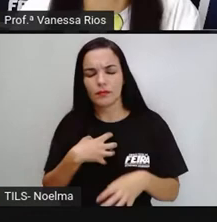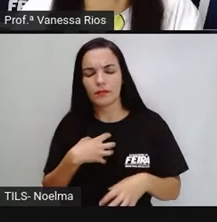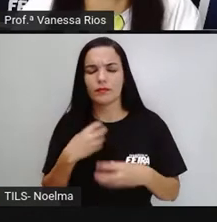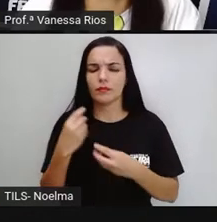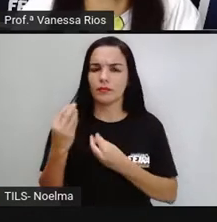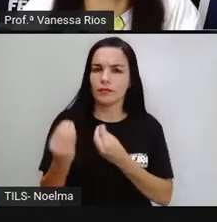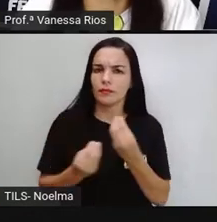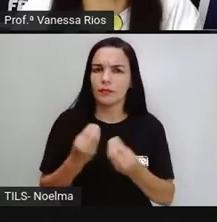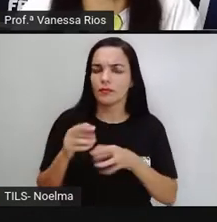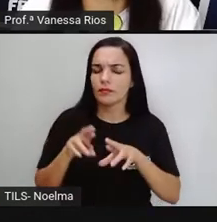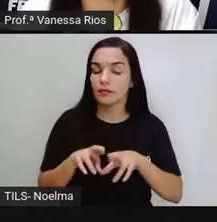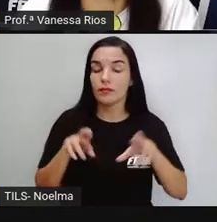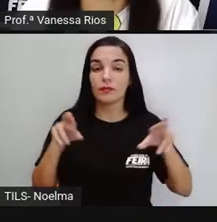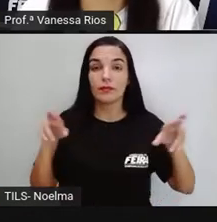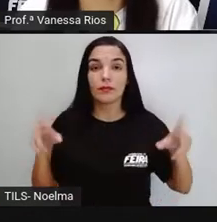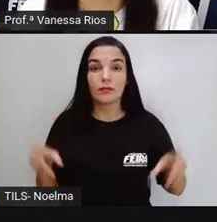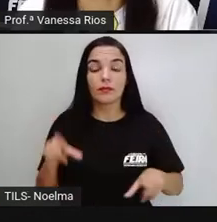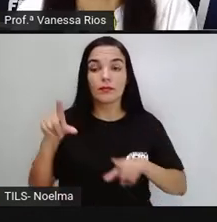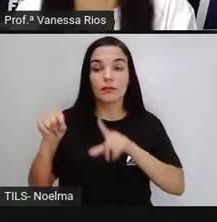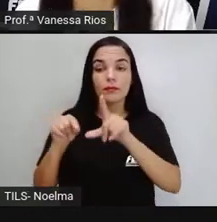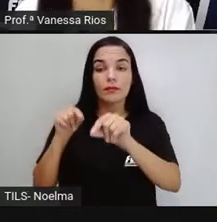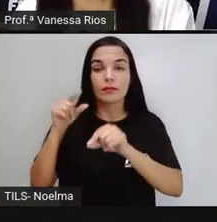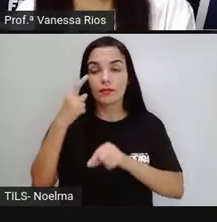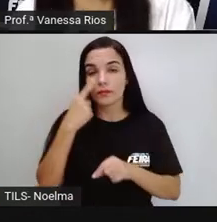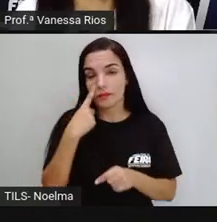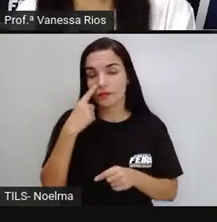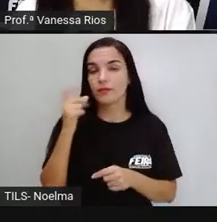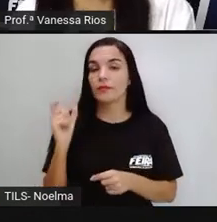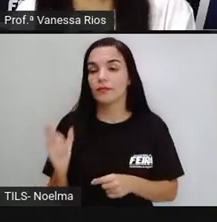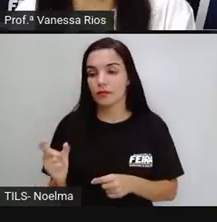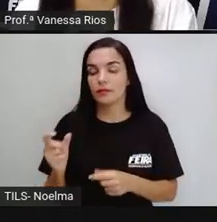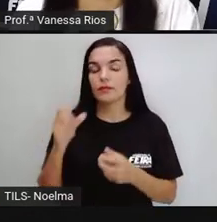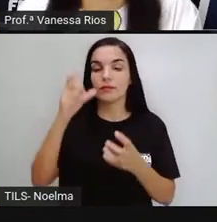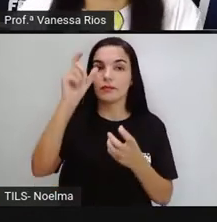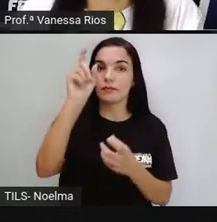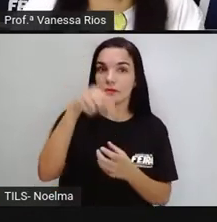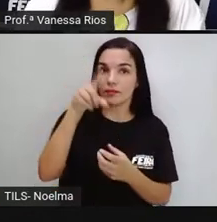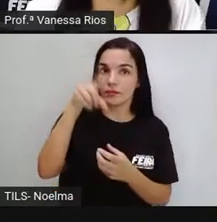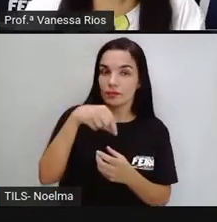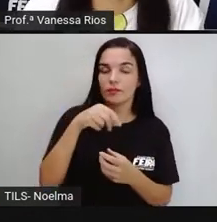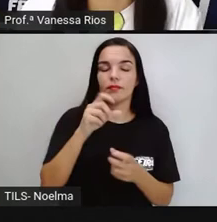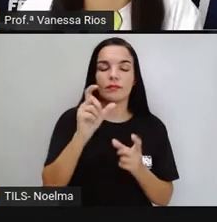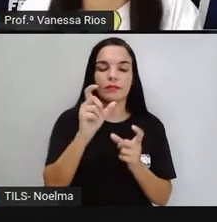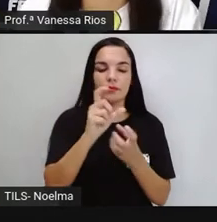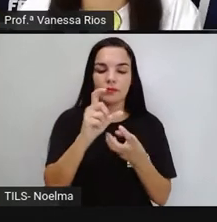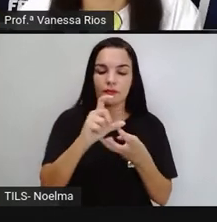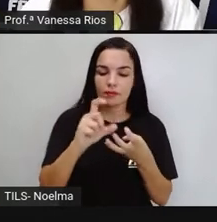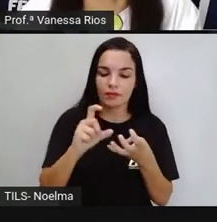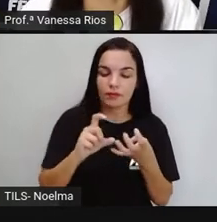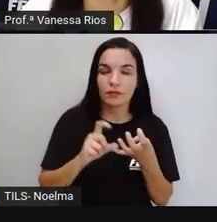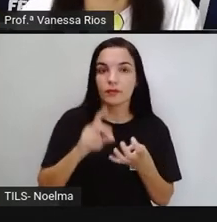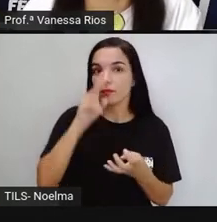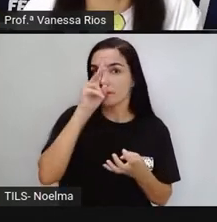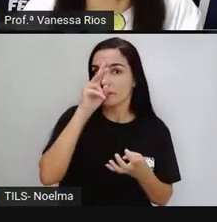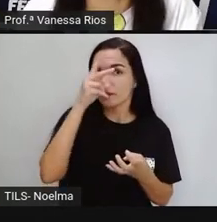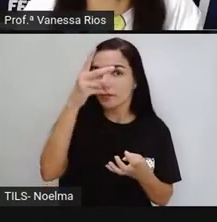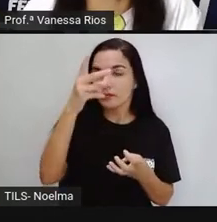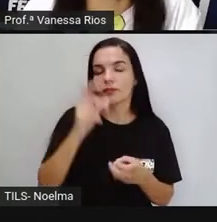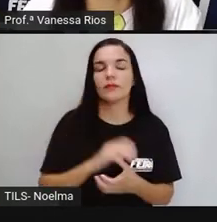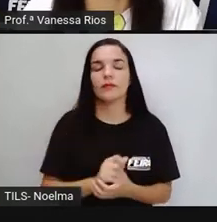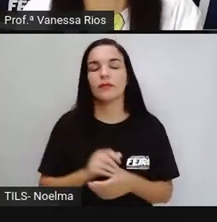classificarmos as palavras em relação à sílaba tônica. Então estudamos e observamos as